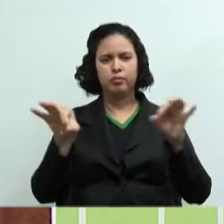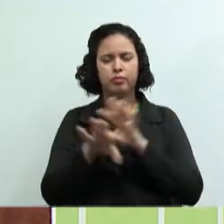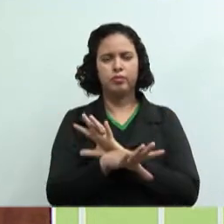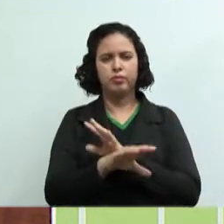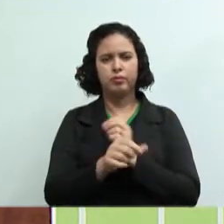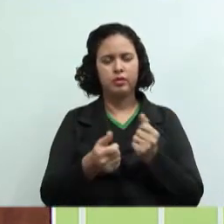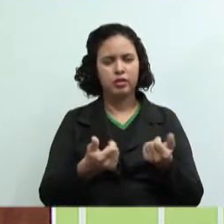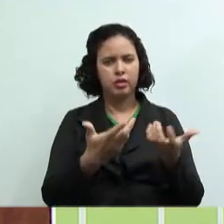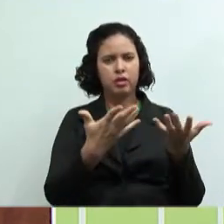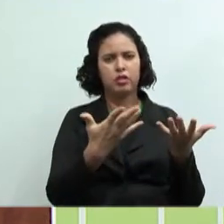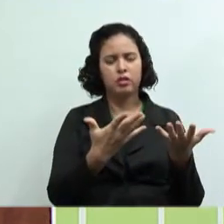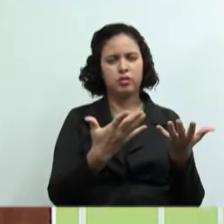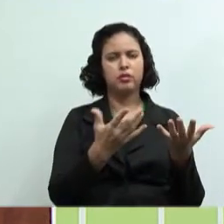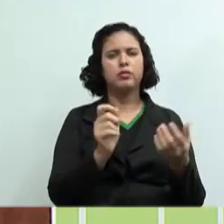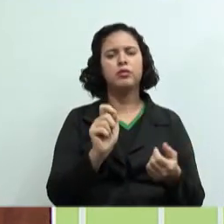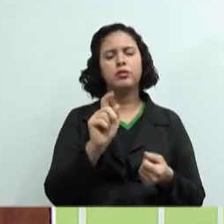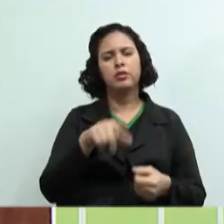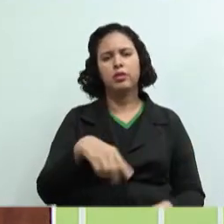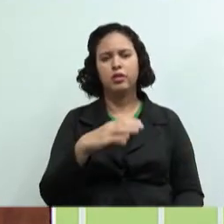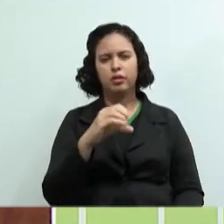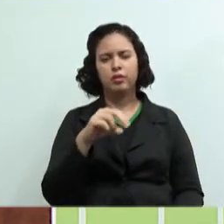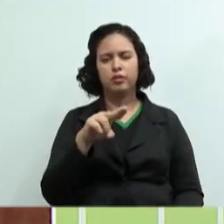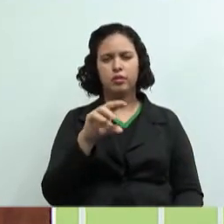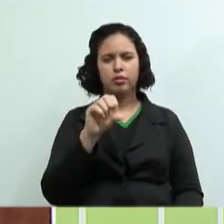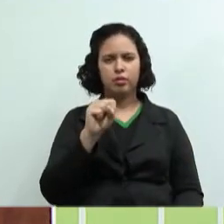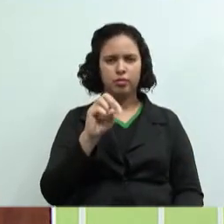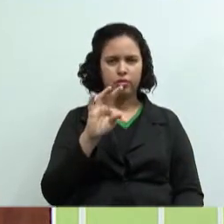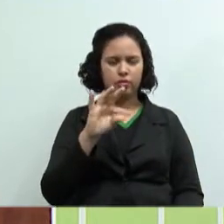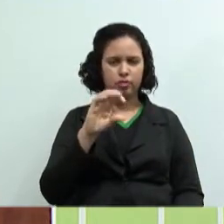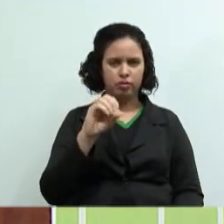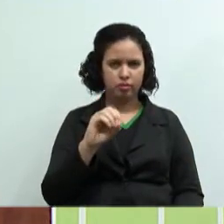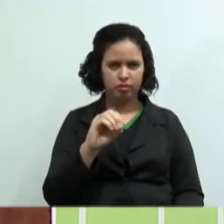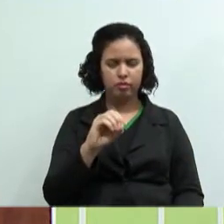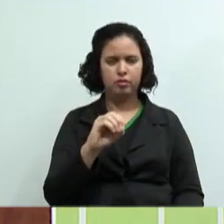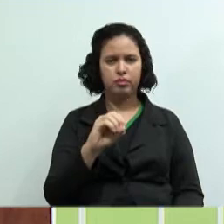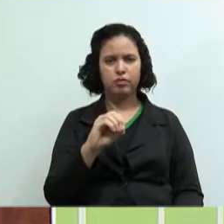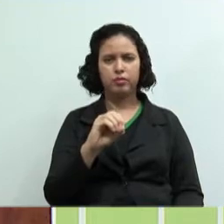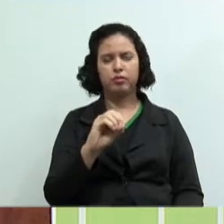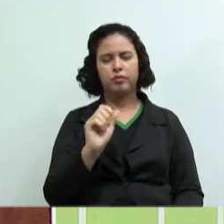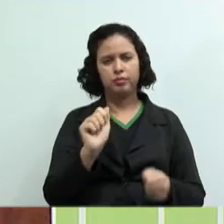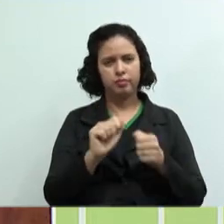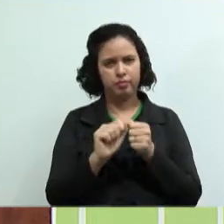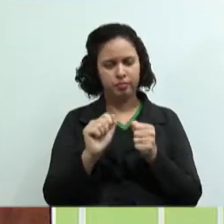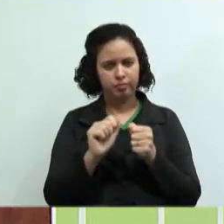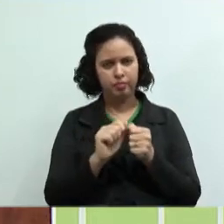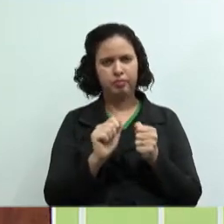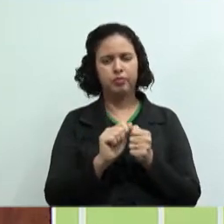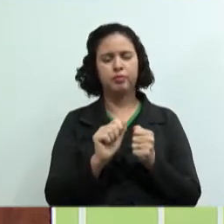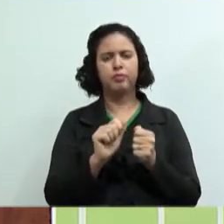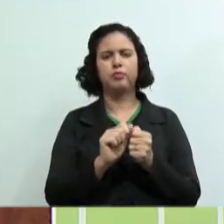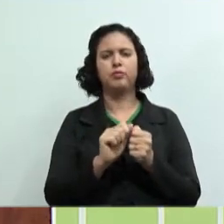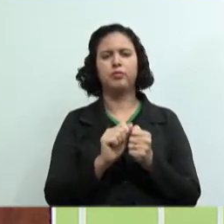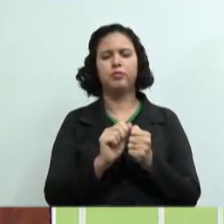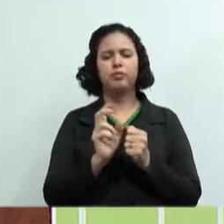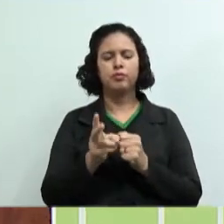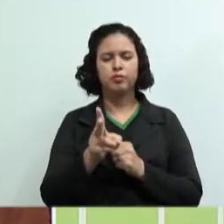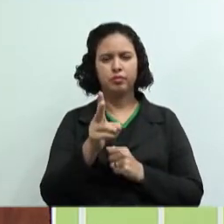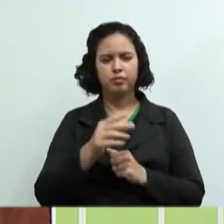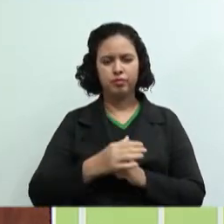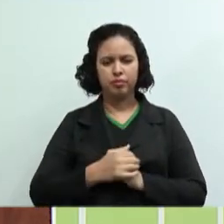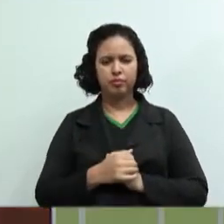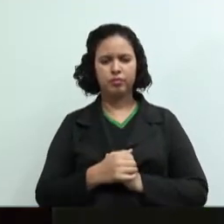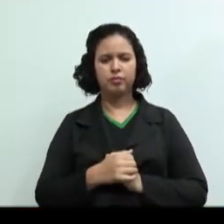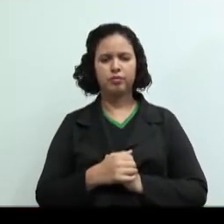venda, recebe o nome de custos ou dispêndio de produção, correto? Continuando